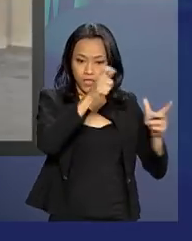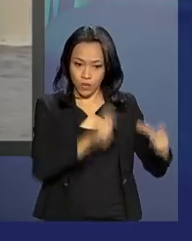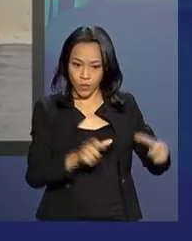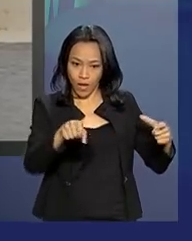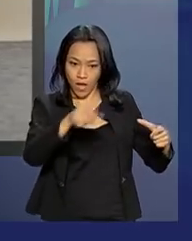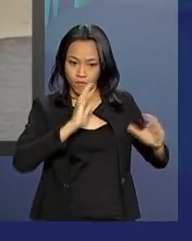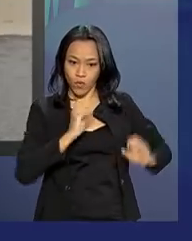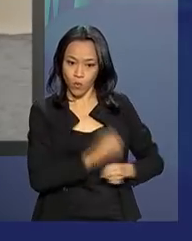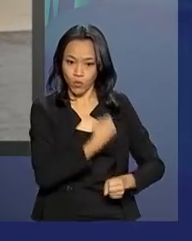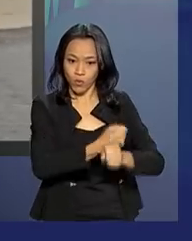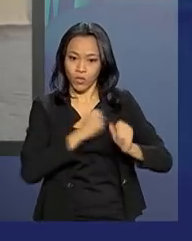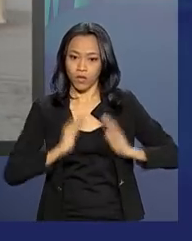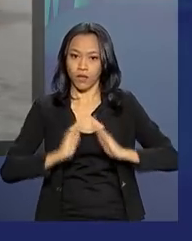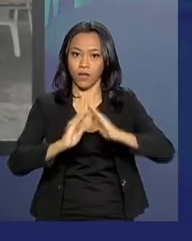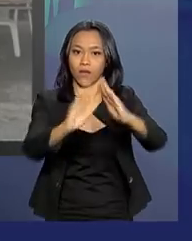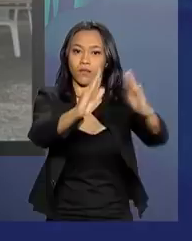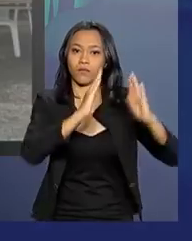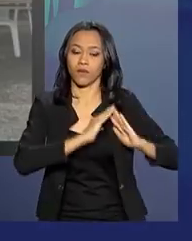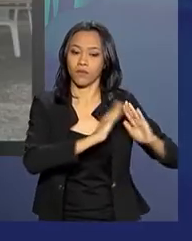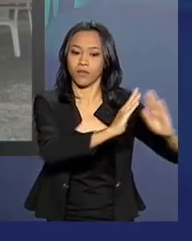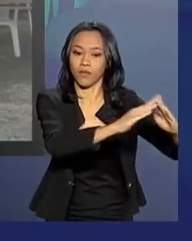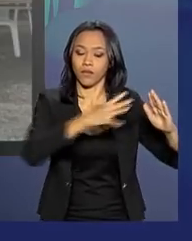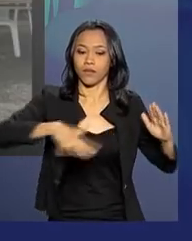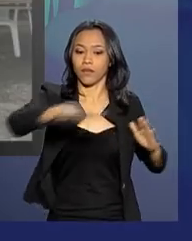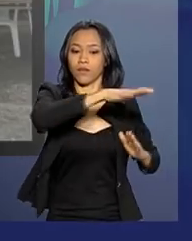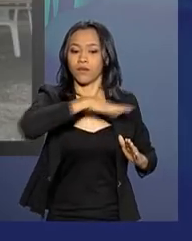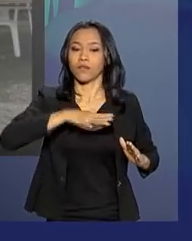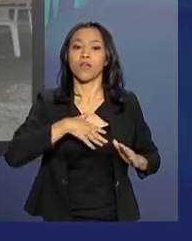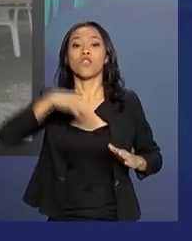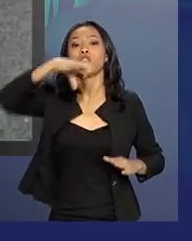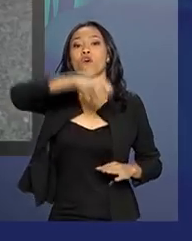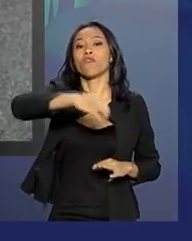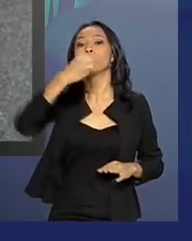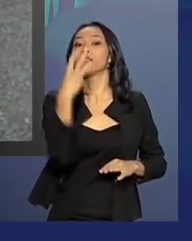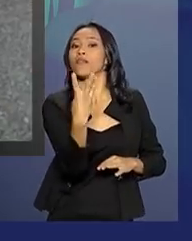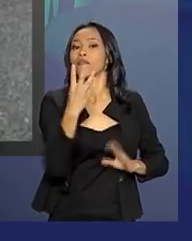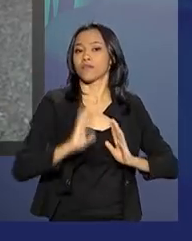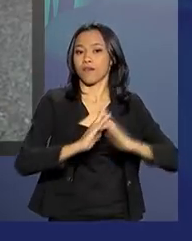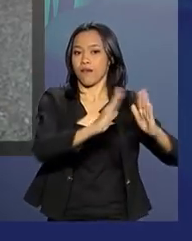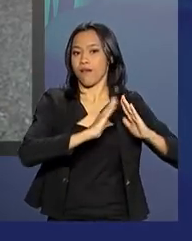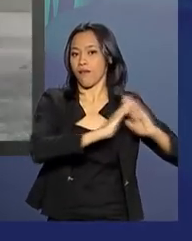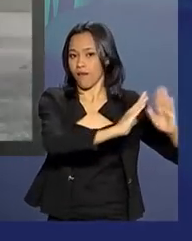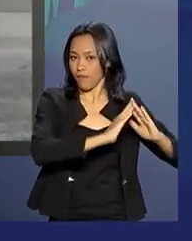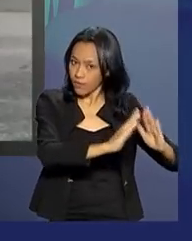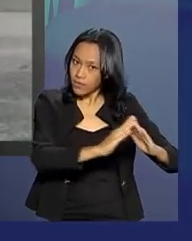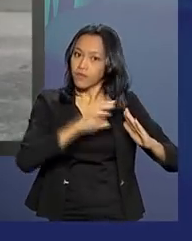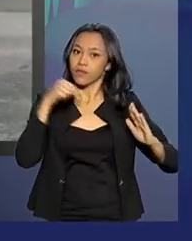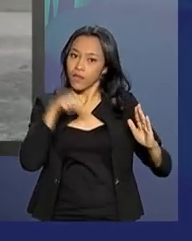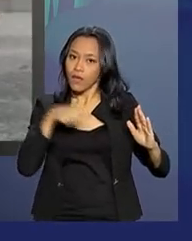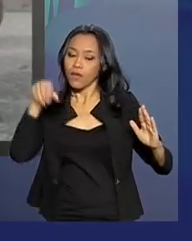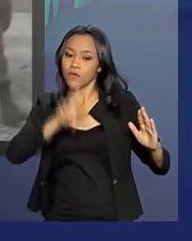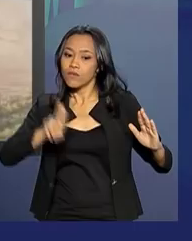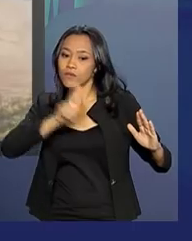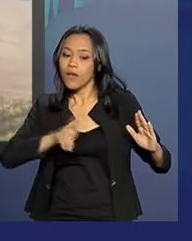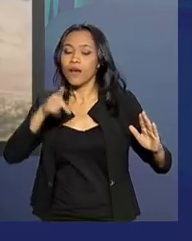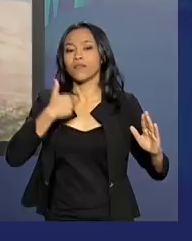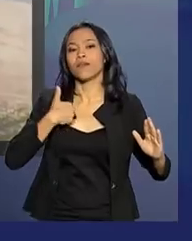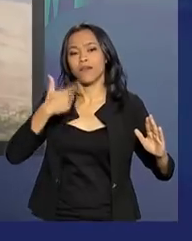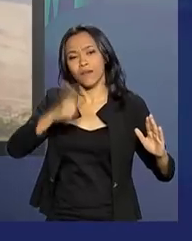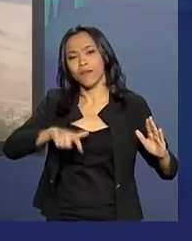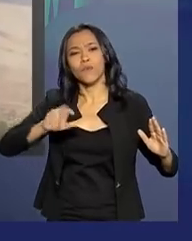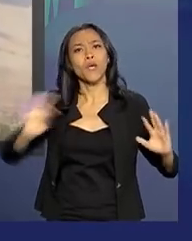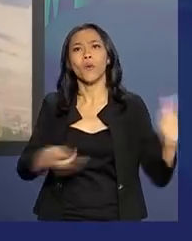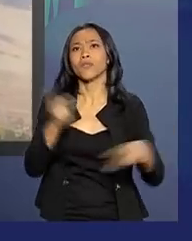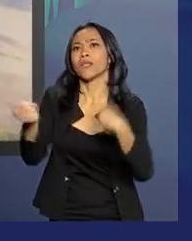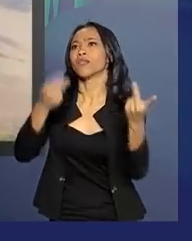Exército, o Rondon 3 está equipado com 93 unidades habitacionais da ONU, usadas em operações humanitárias ao